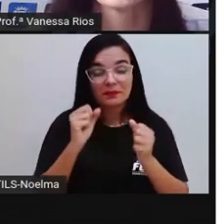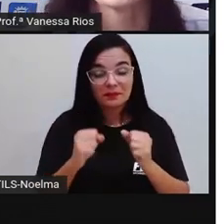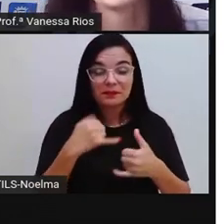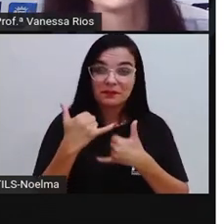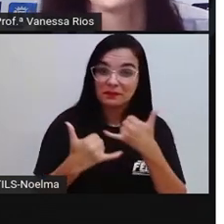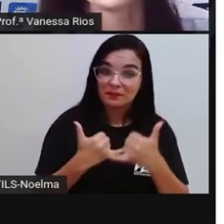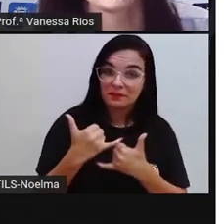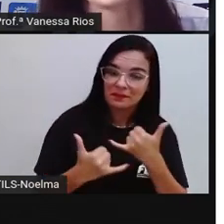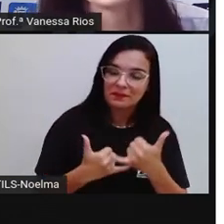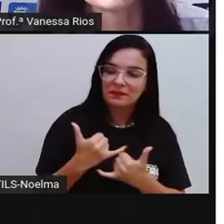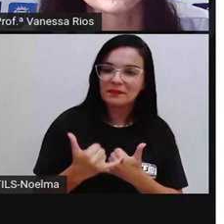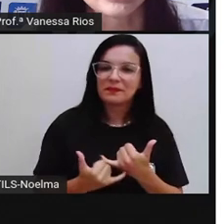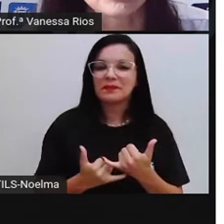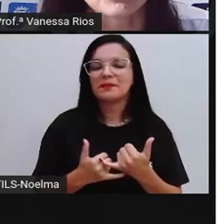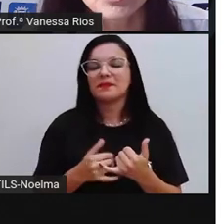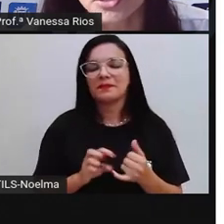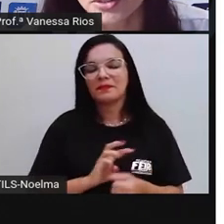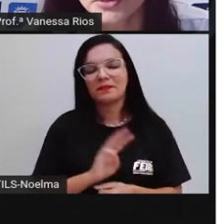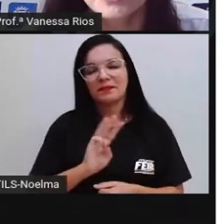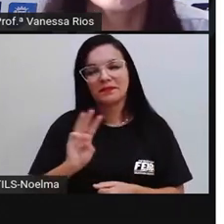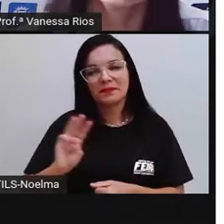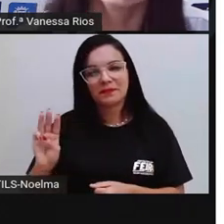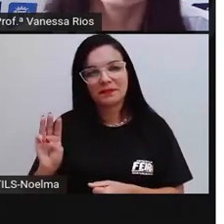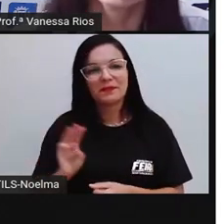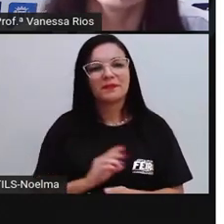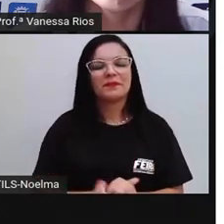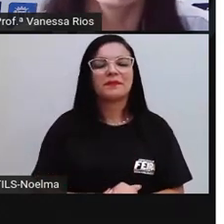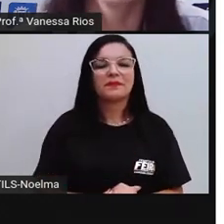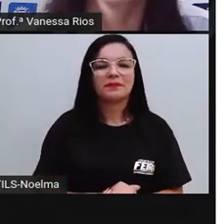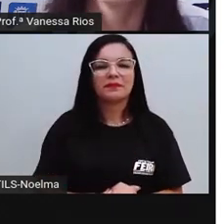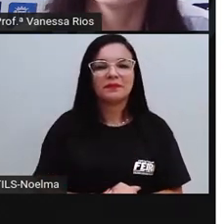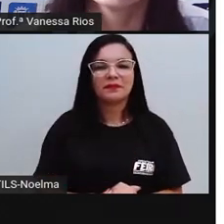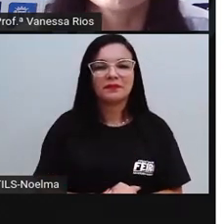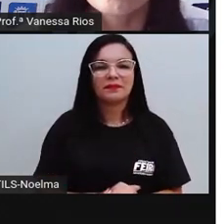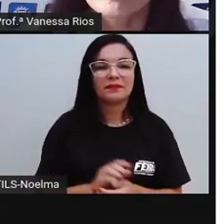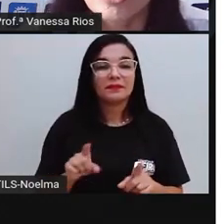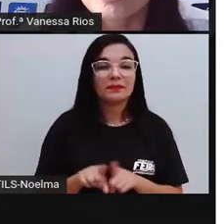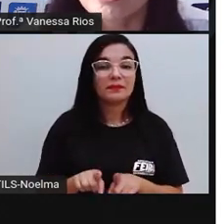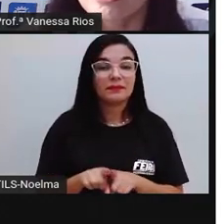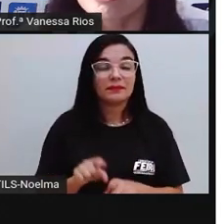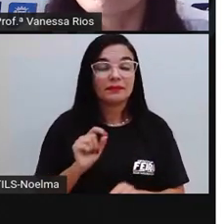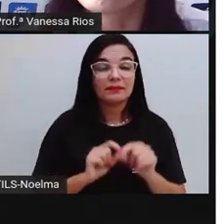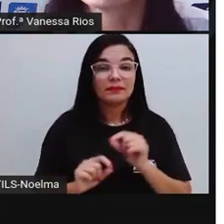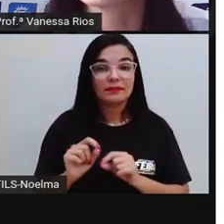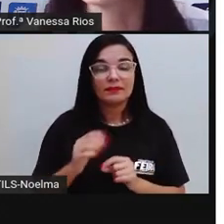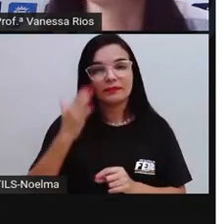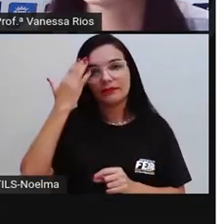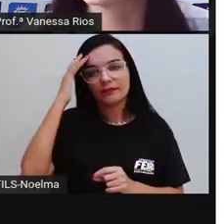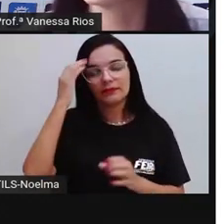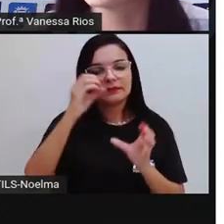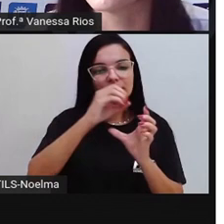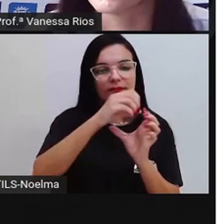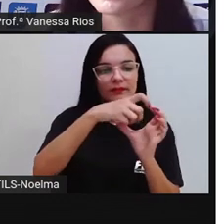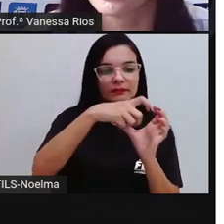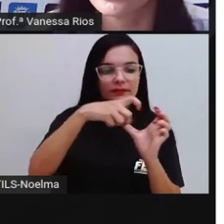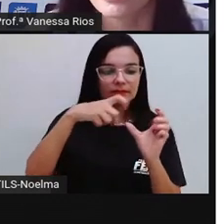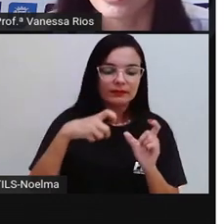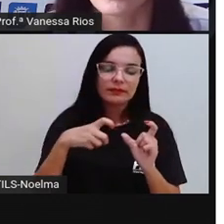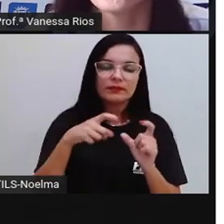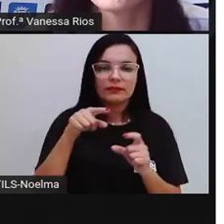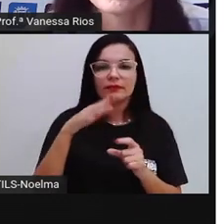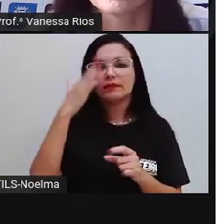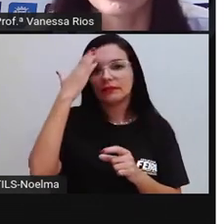se divertir através aí do link que a Pro mostrou. E aí, entendendo sobre oxítona, tenho certeza que você aí